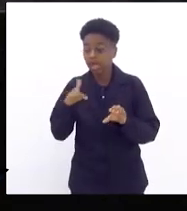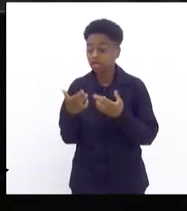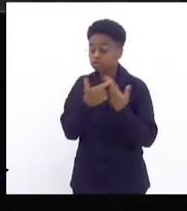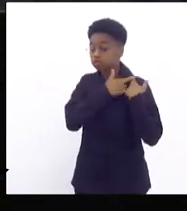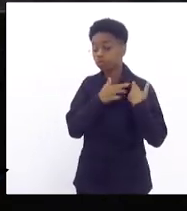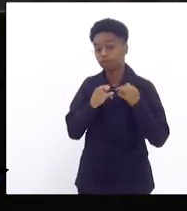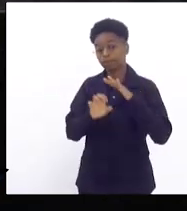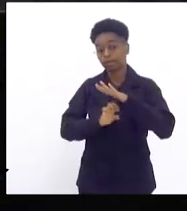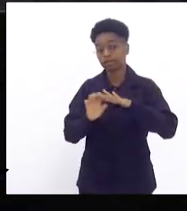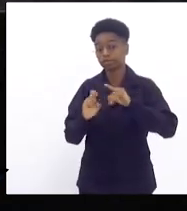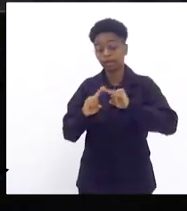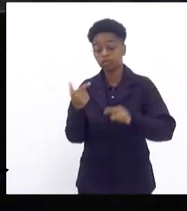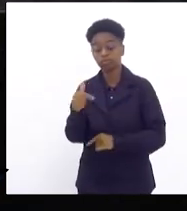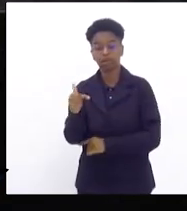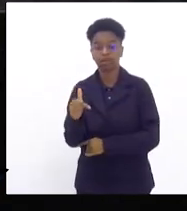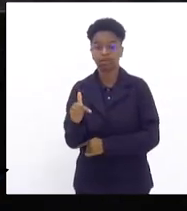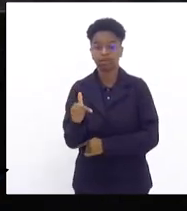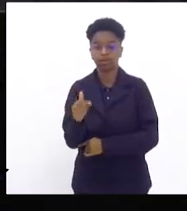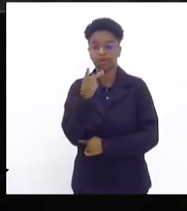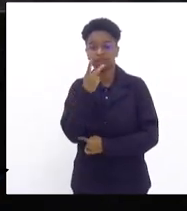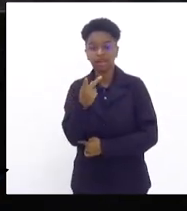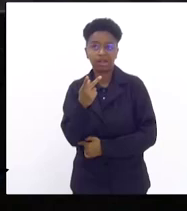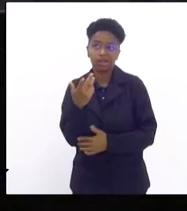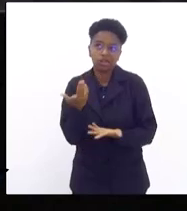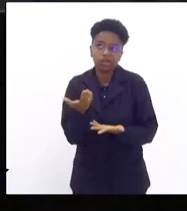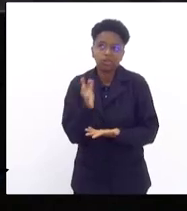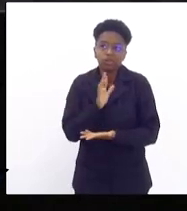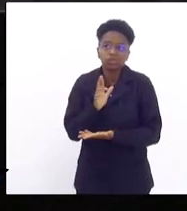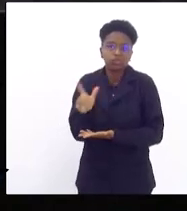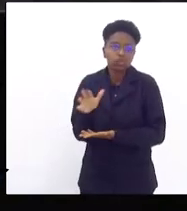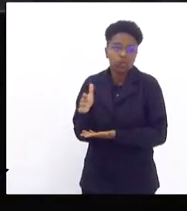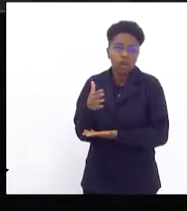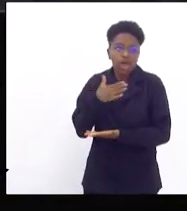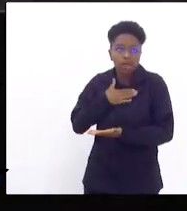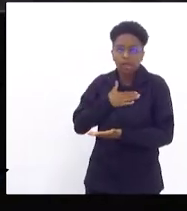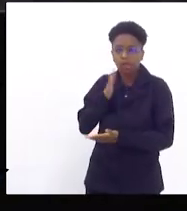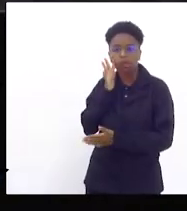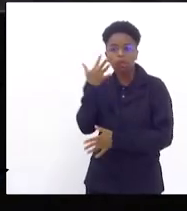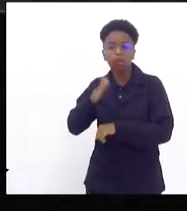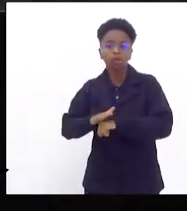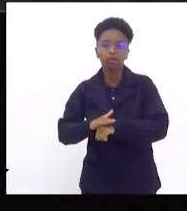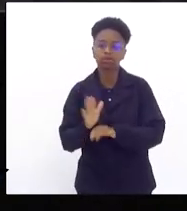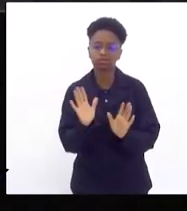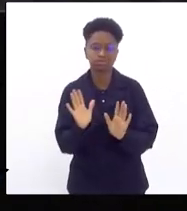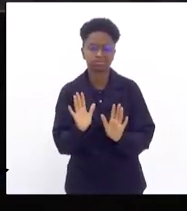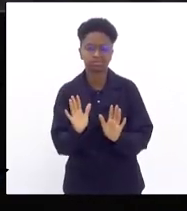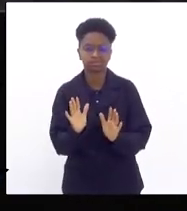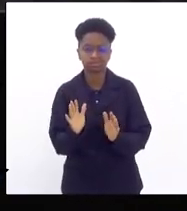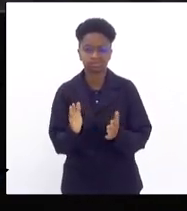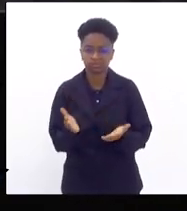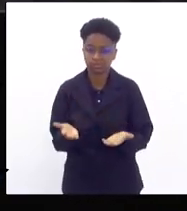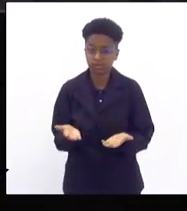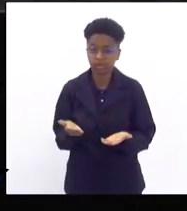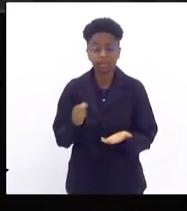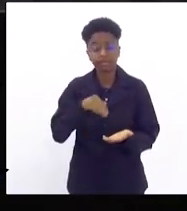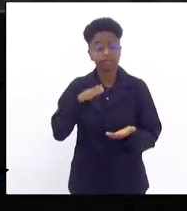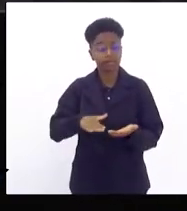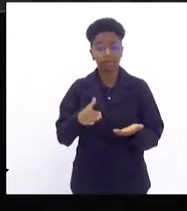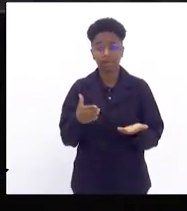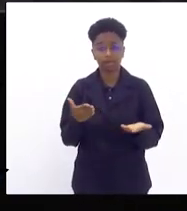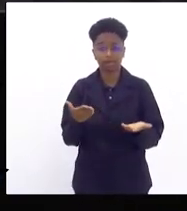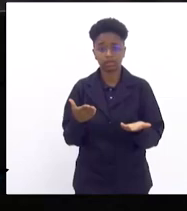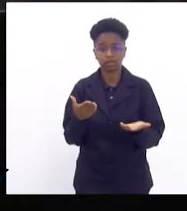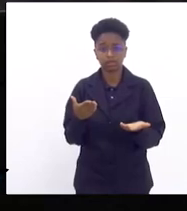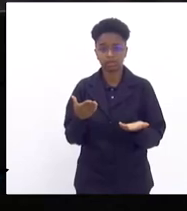isso não depende que não é da competência da Genesa eu perguntei então o é da competência da